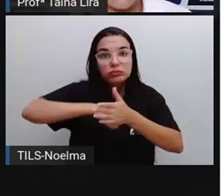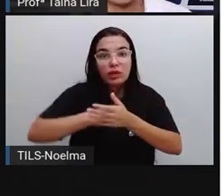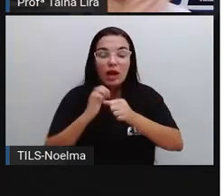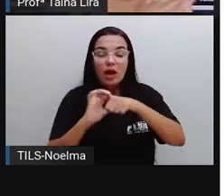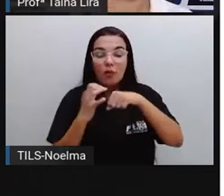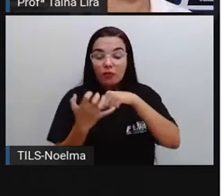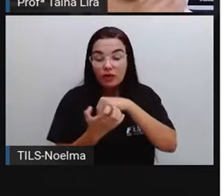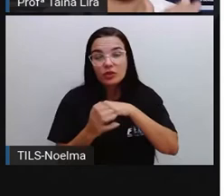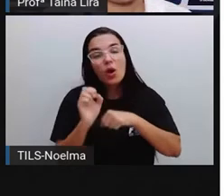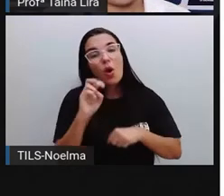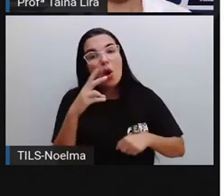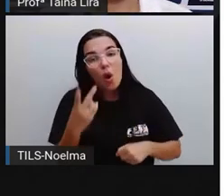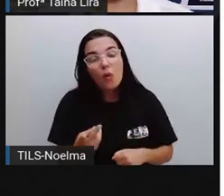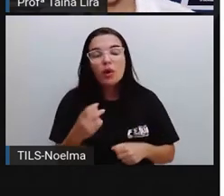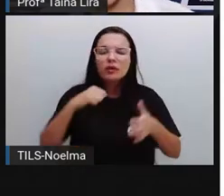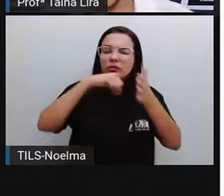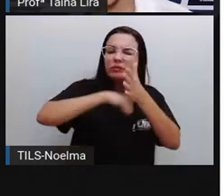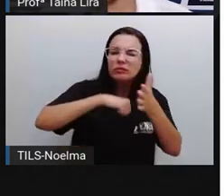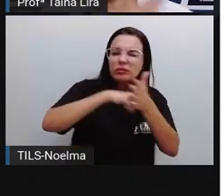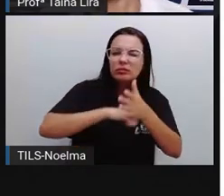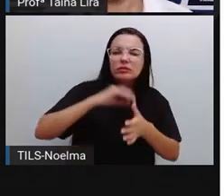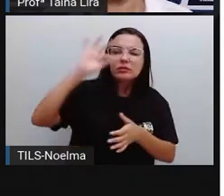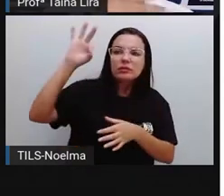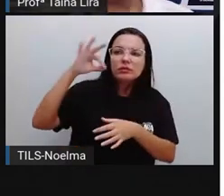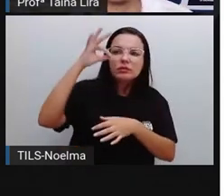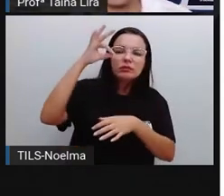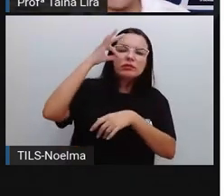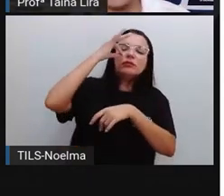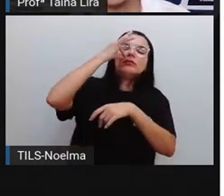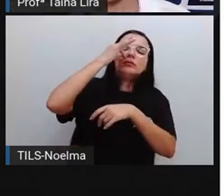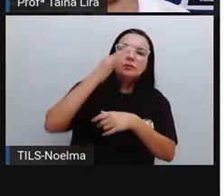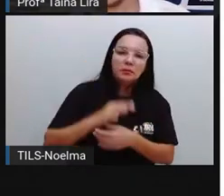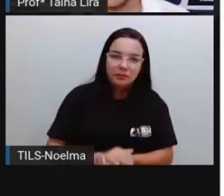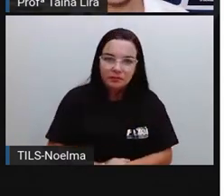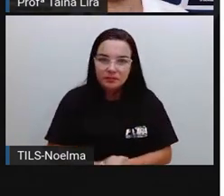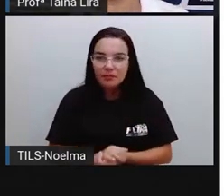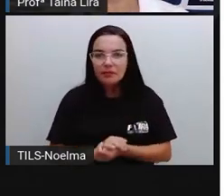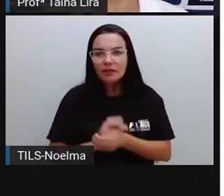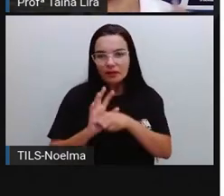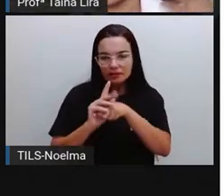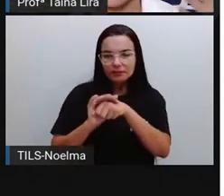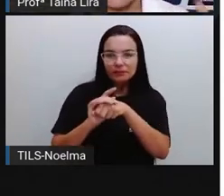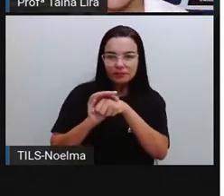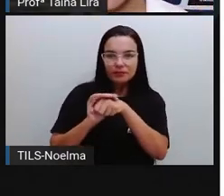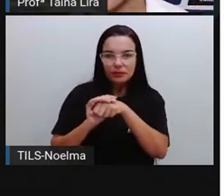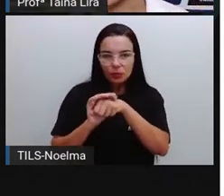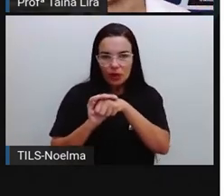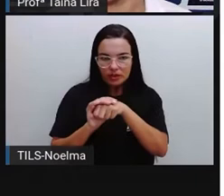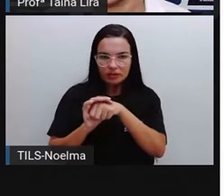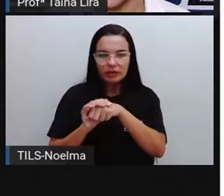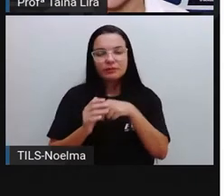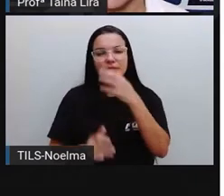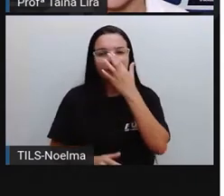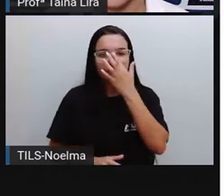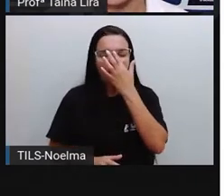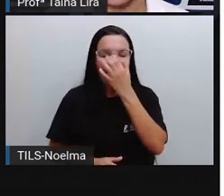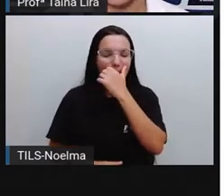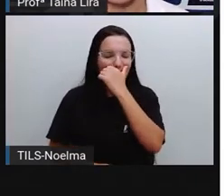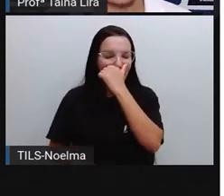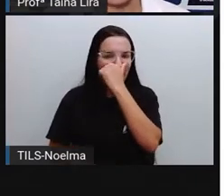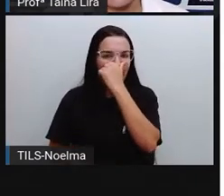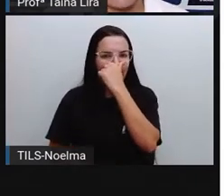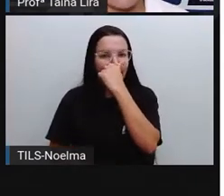Ao coronavírus, ou combate à dengue e outras doenças que esse mosquito transmite, porque ele não transmite só a dengue,